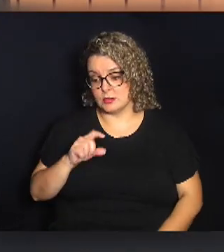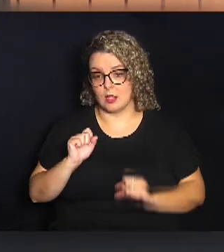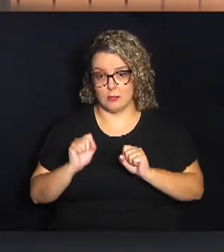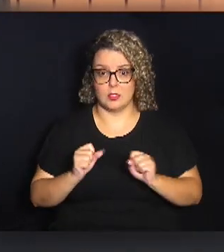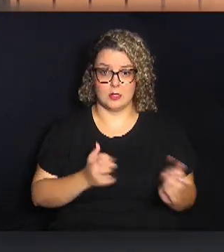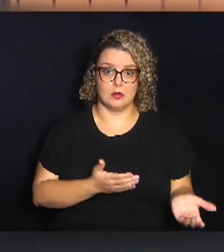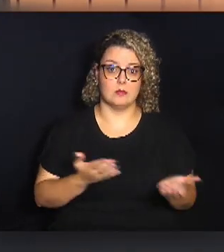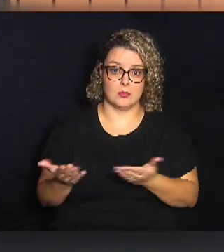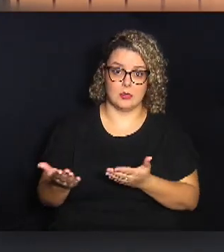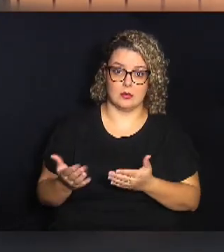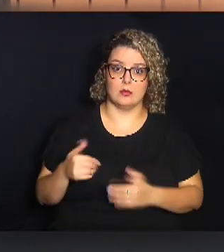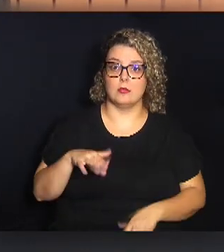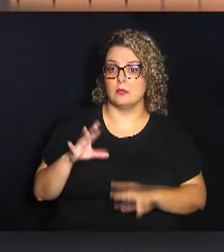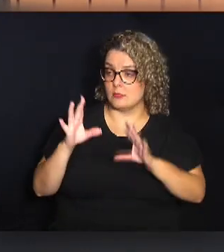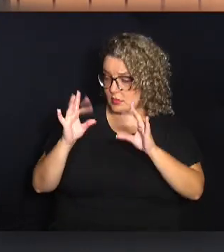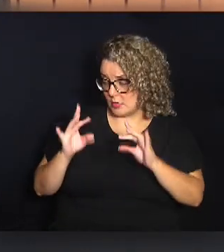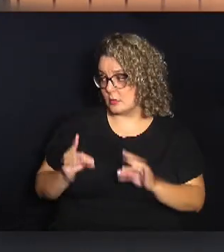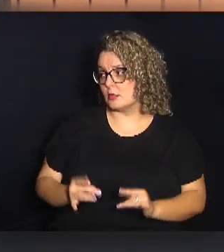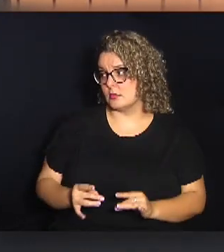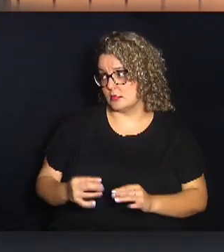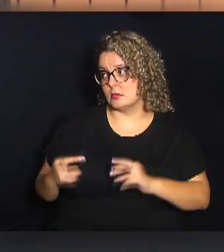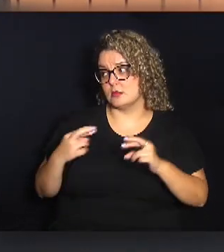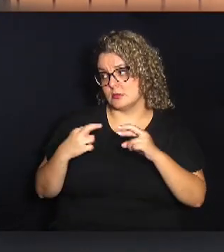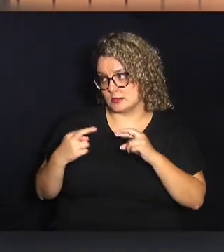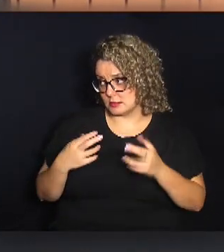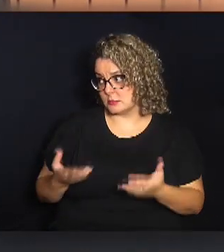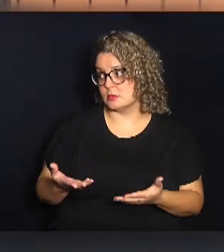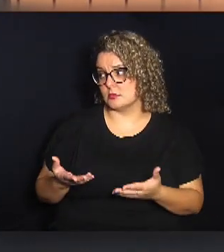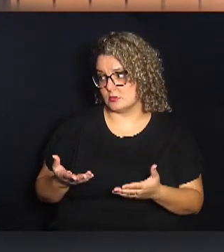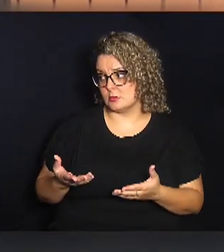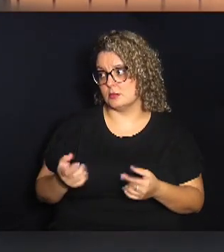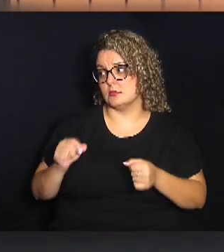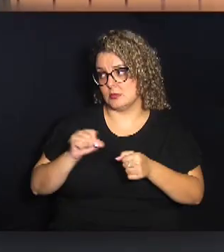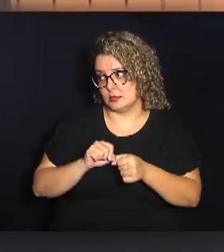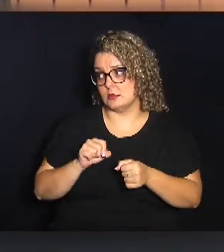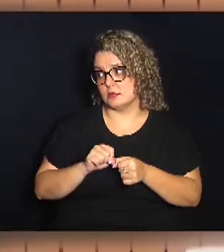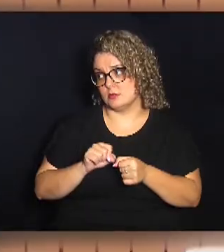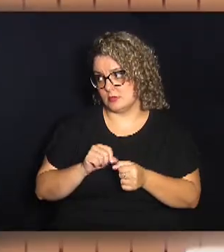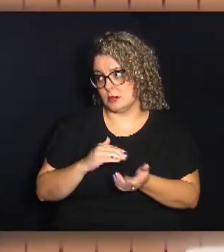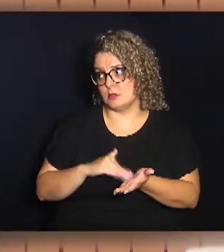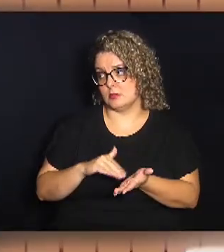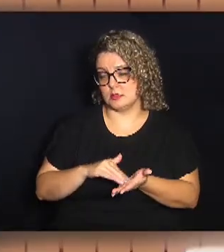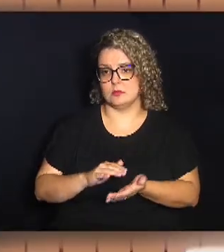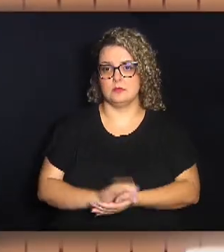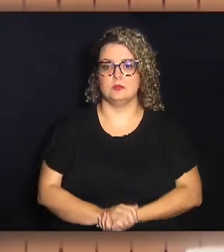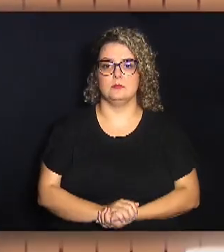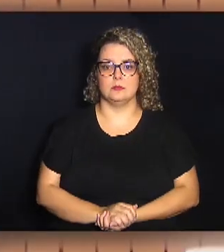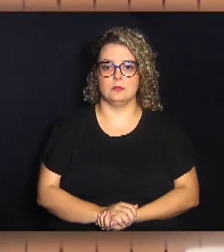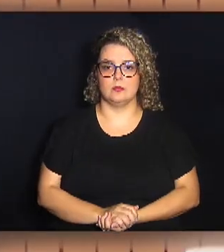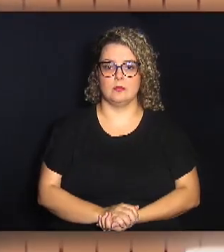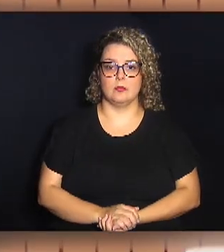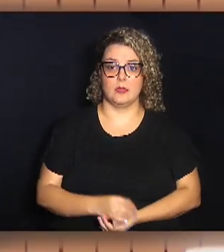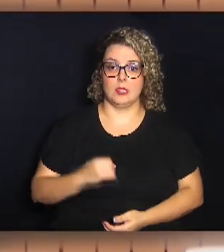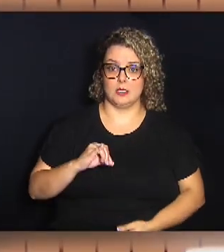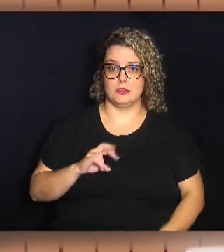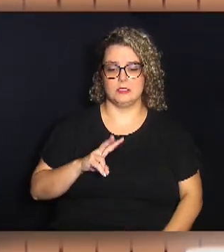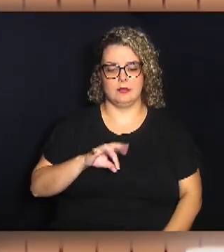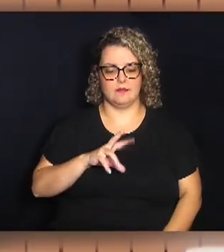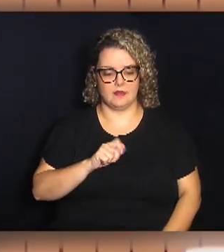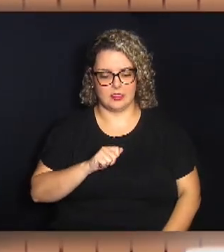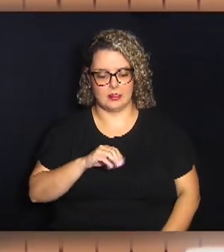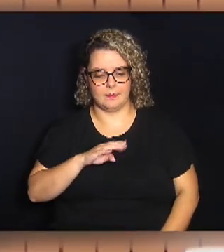apresentar com mais detalhes esse levantamento que foi feito pela Secretaria. Se você andar na Vila Bela,